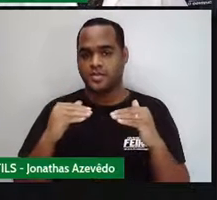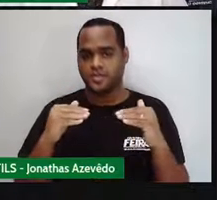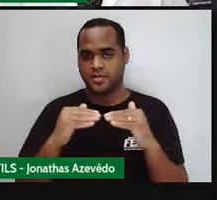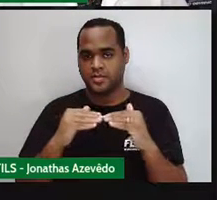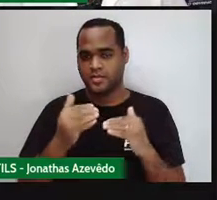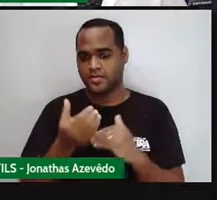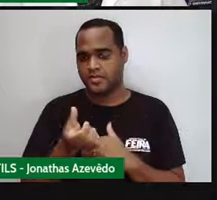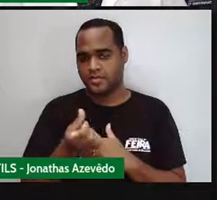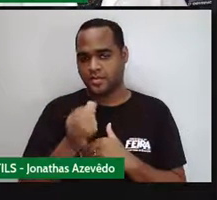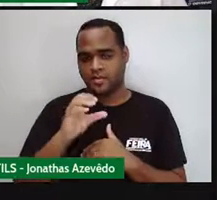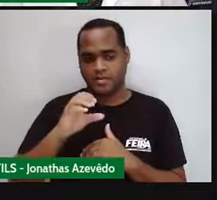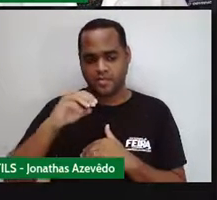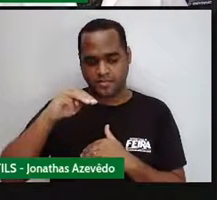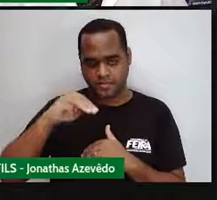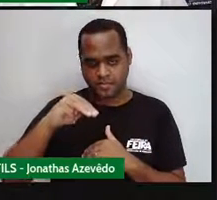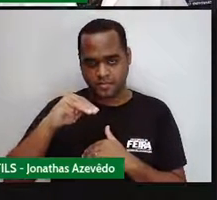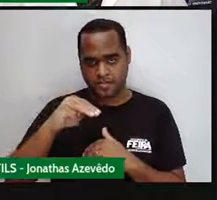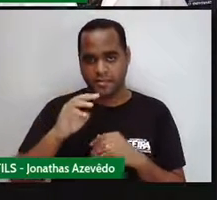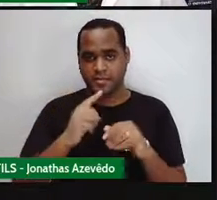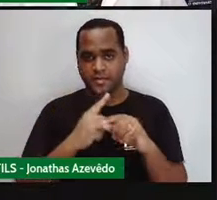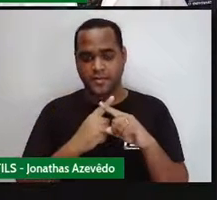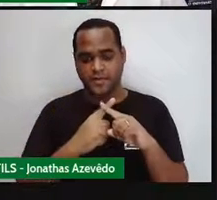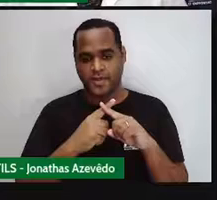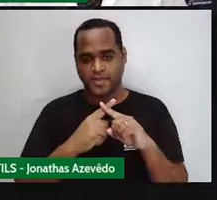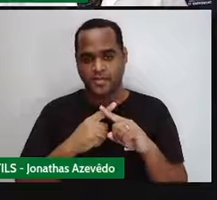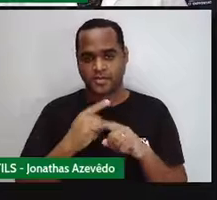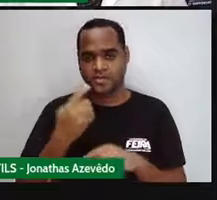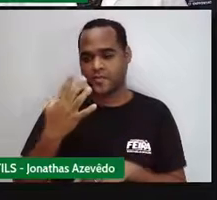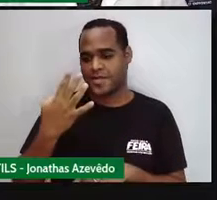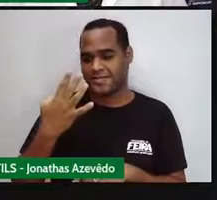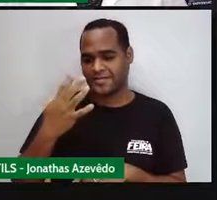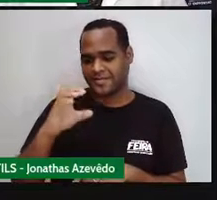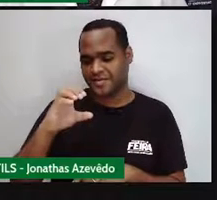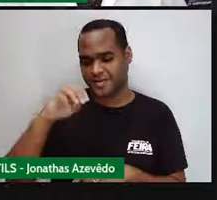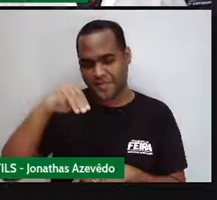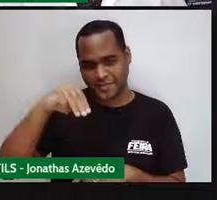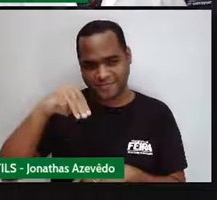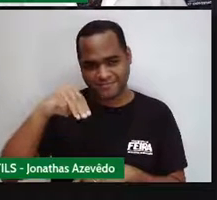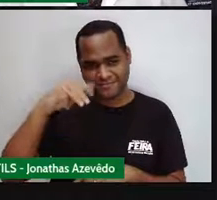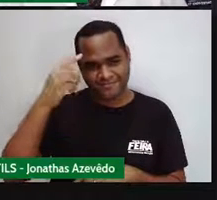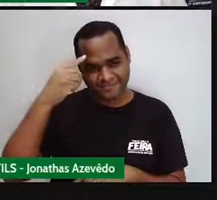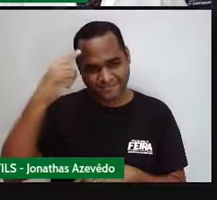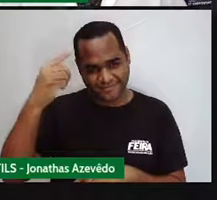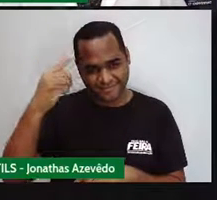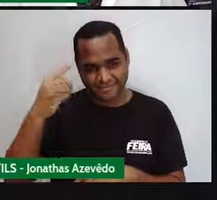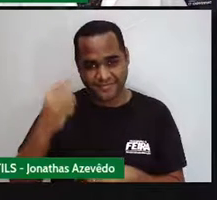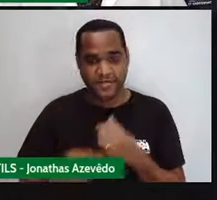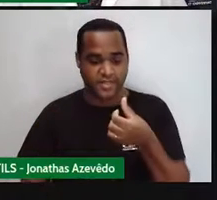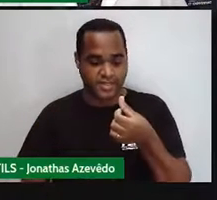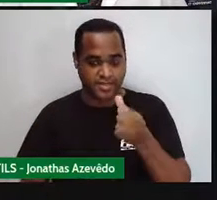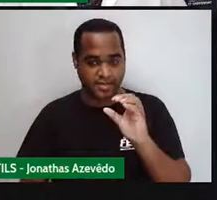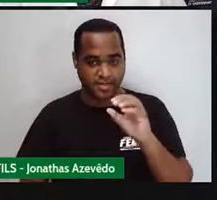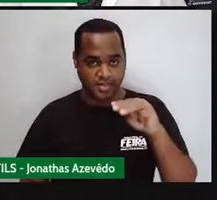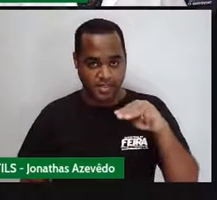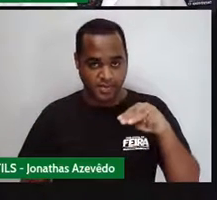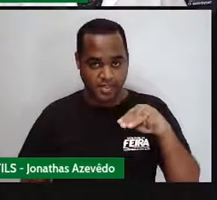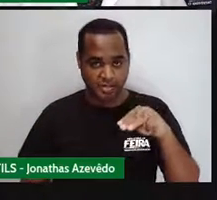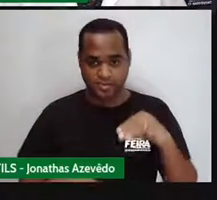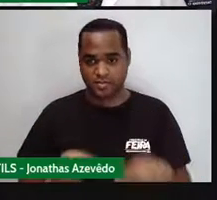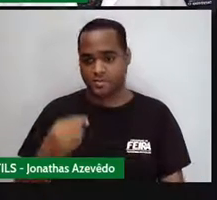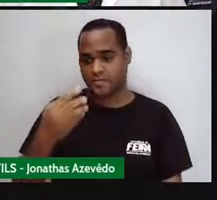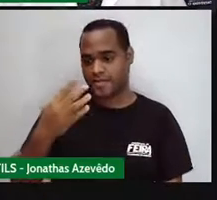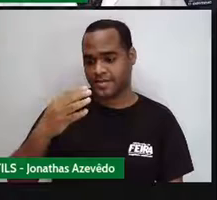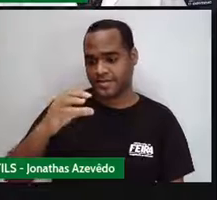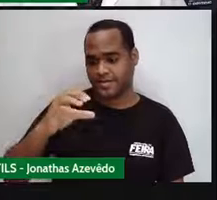vezes a altura 4, tá? Fazendo 6